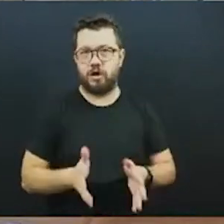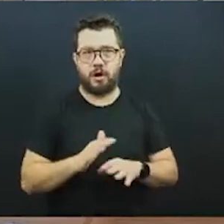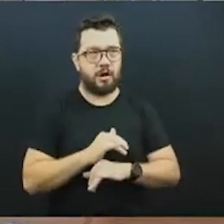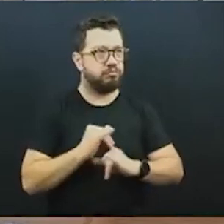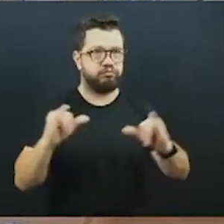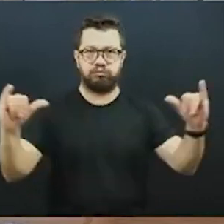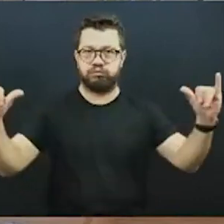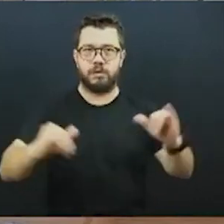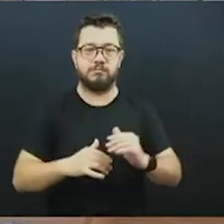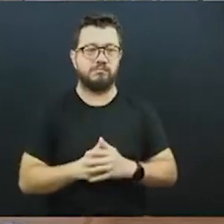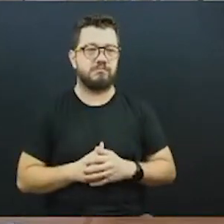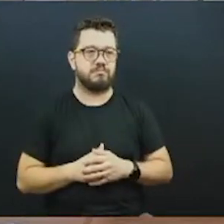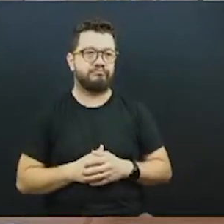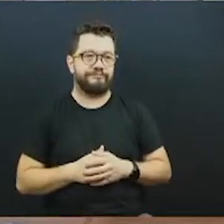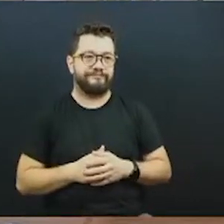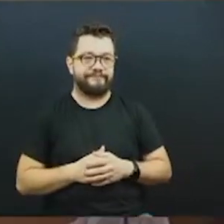todos os que participaram. Obrigado.